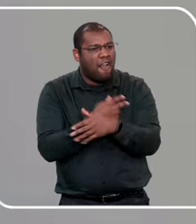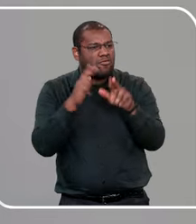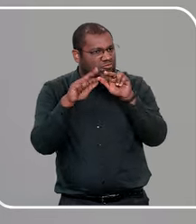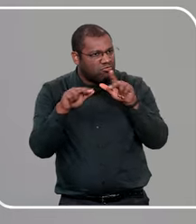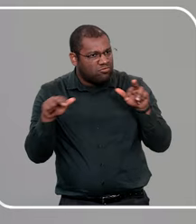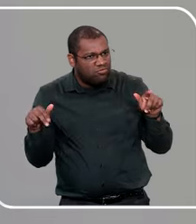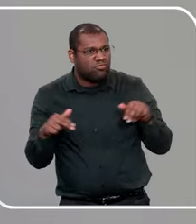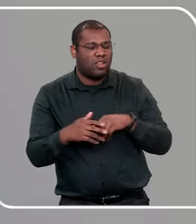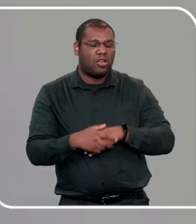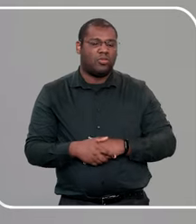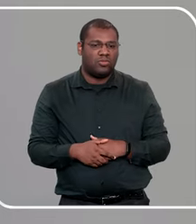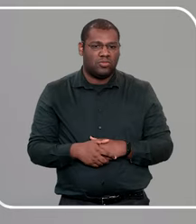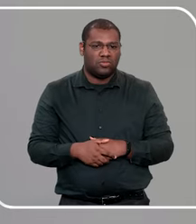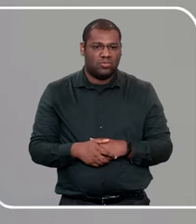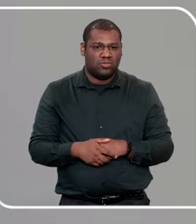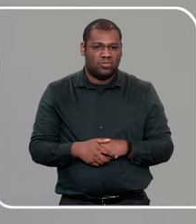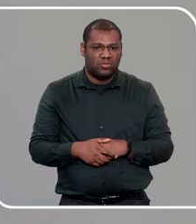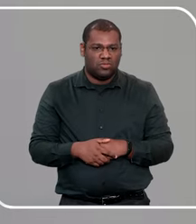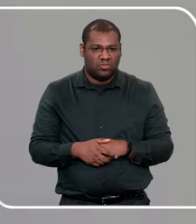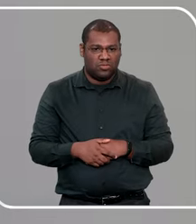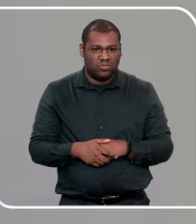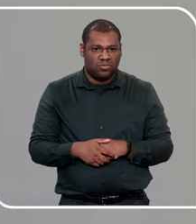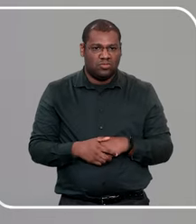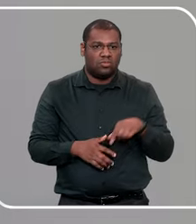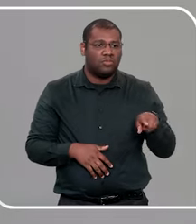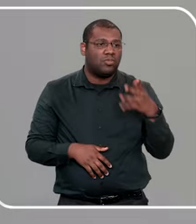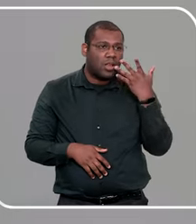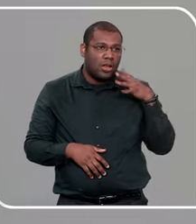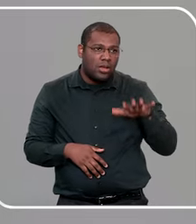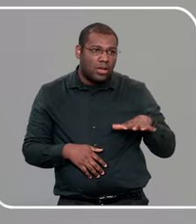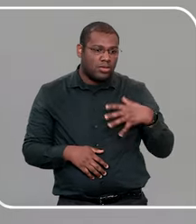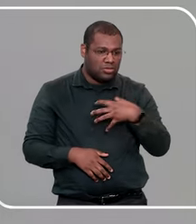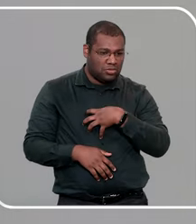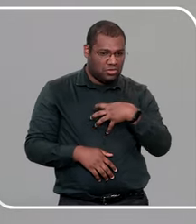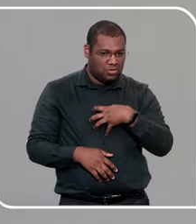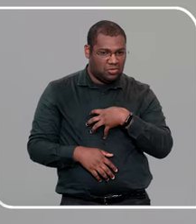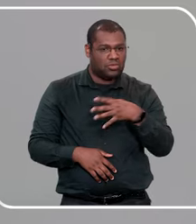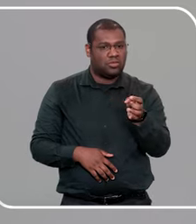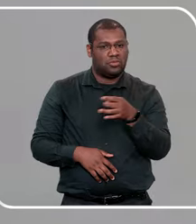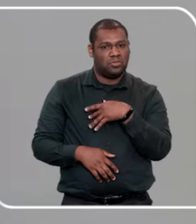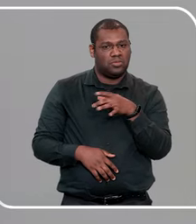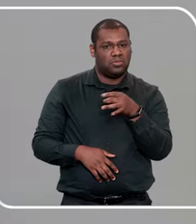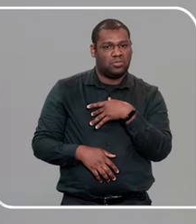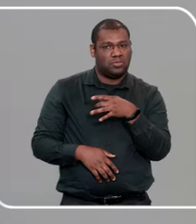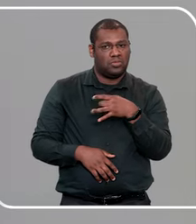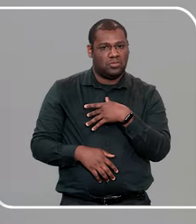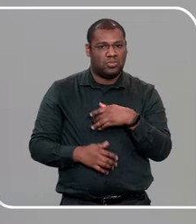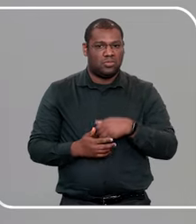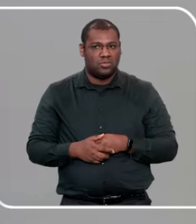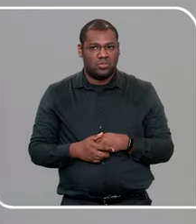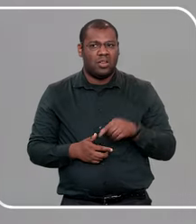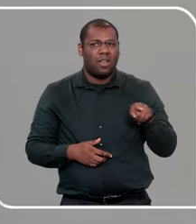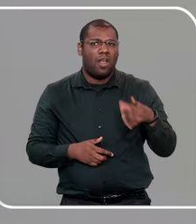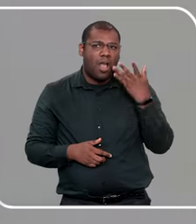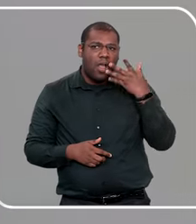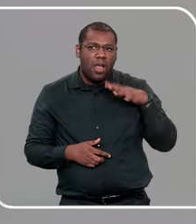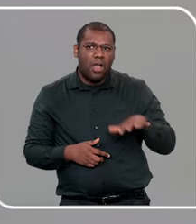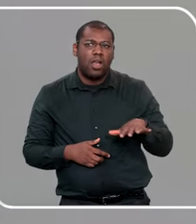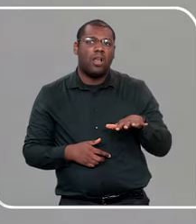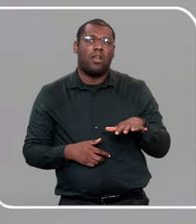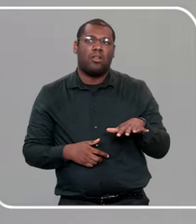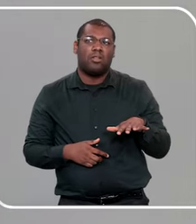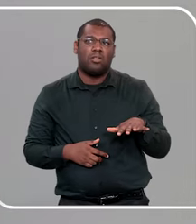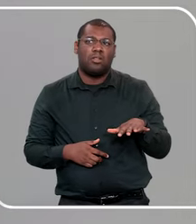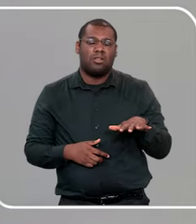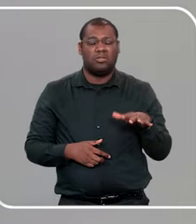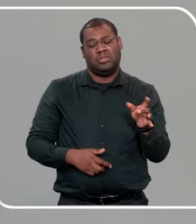para o cantinho do pensamento, qualquer tipo de situação, que leve a criança a se sentir medo, isso, afasta a criança, de você.